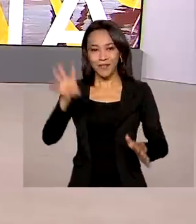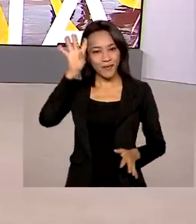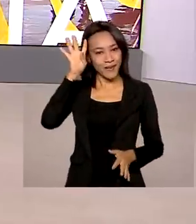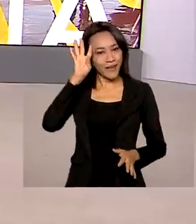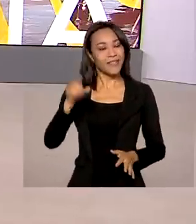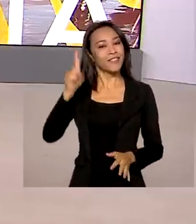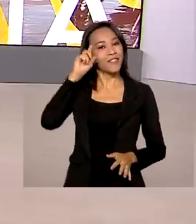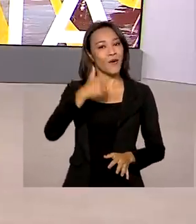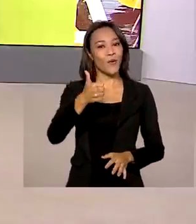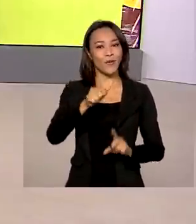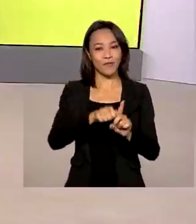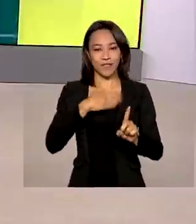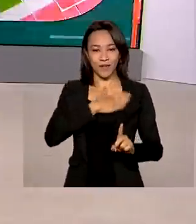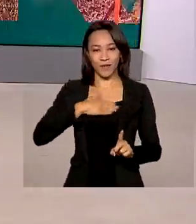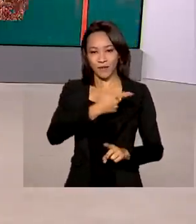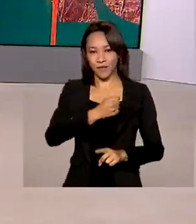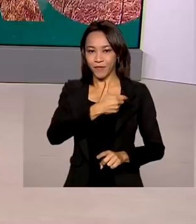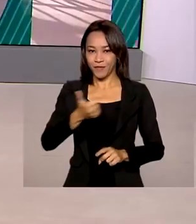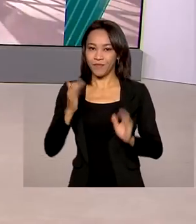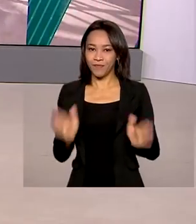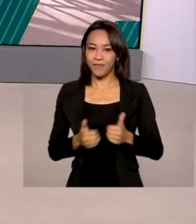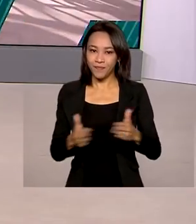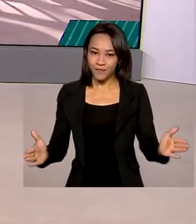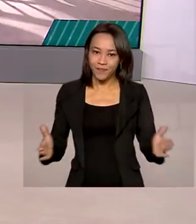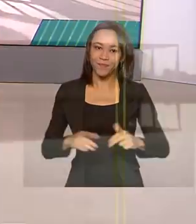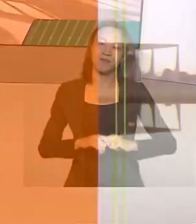agosto de 2021, está começando.